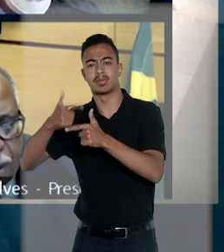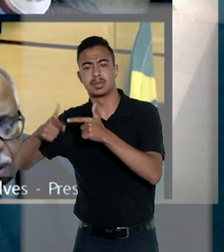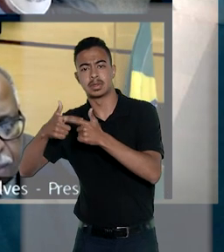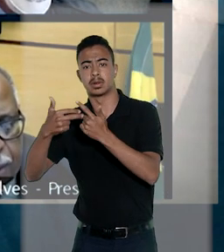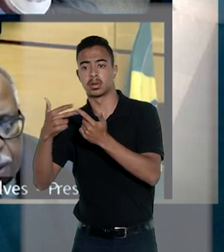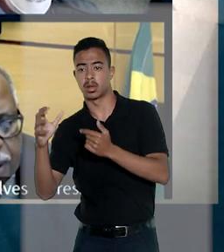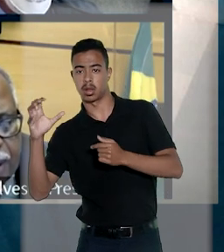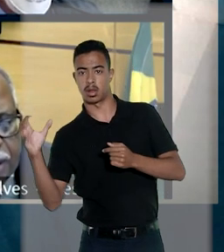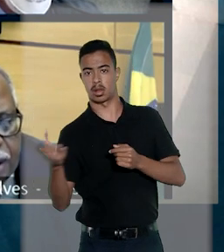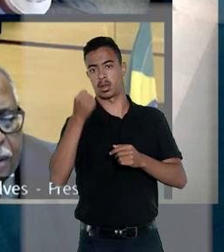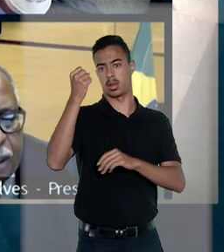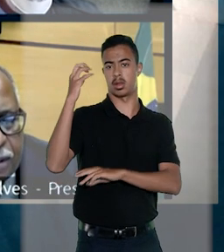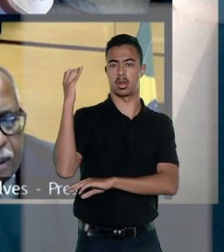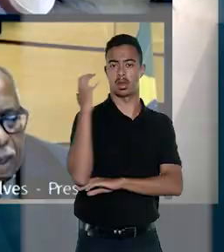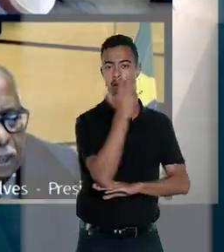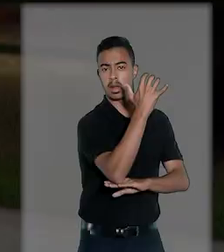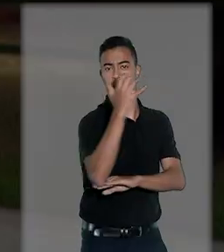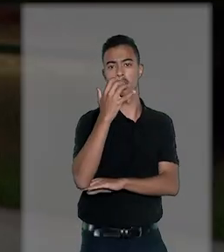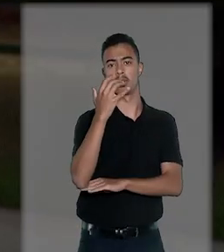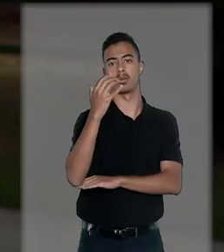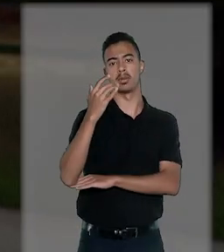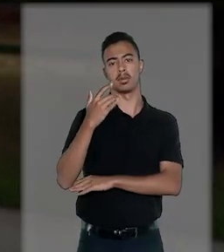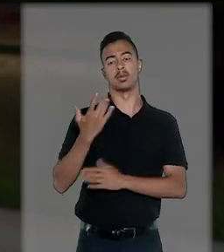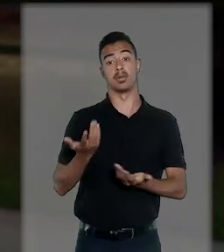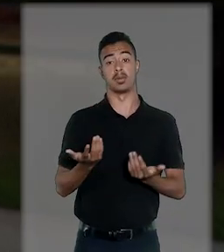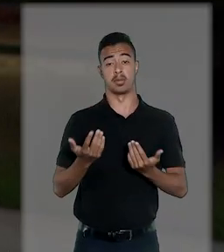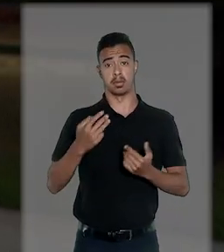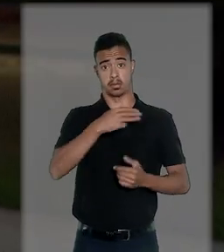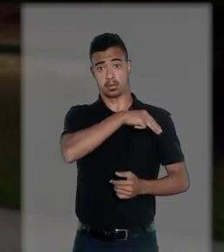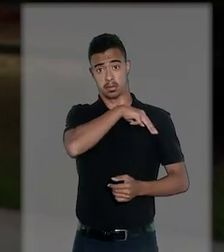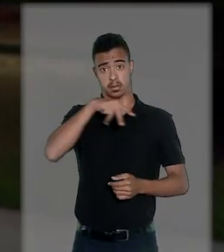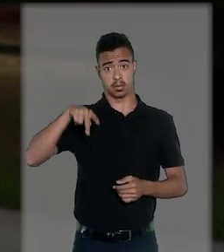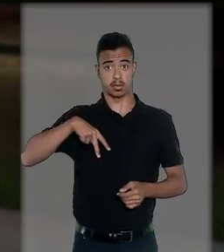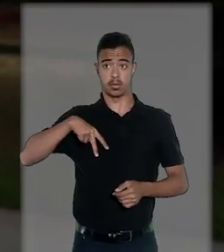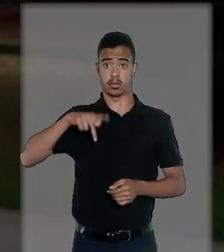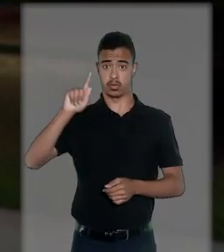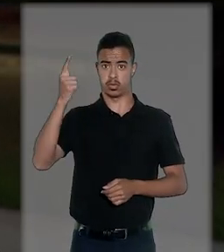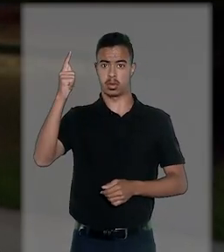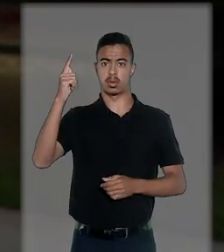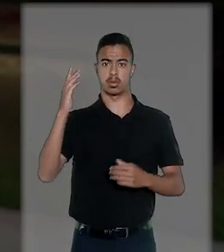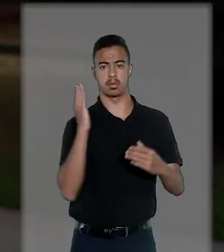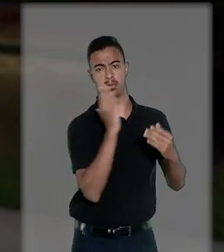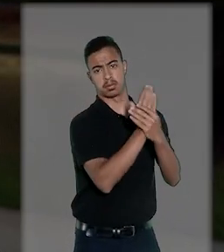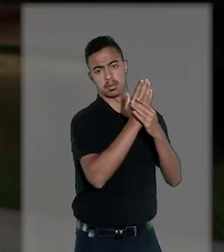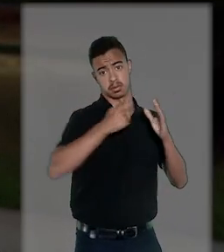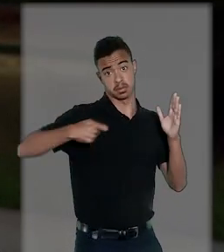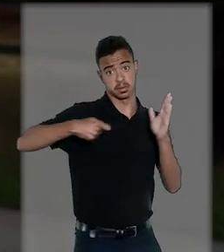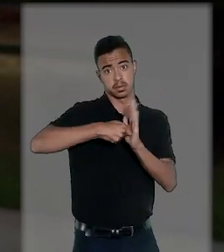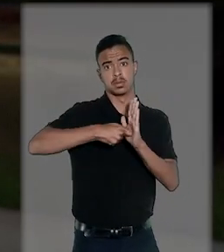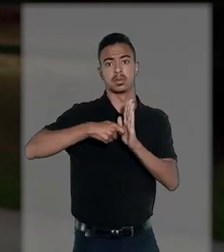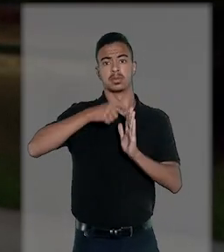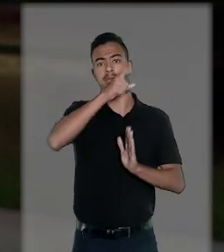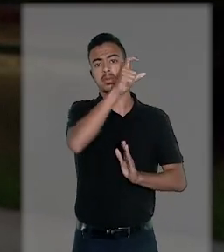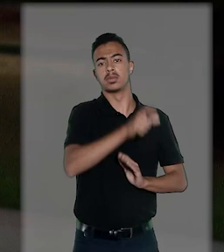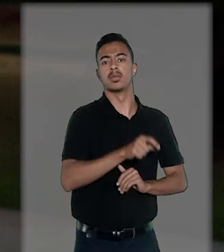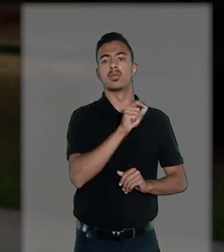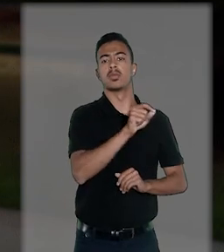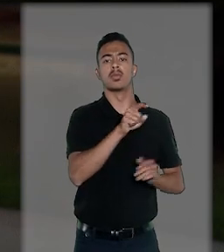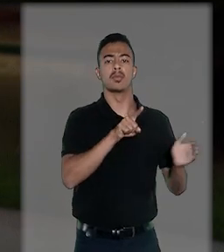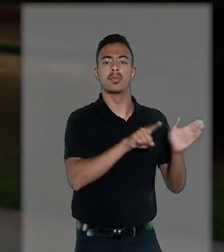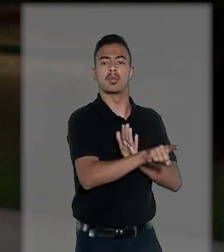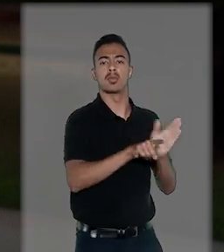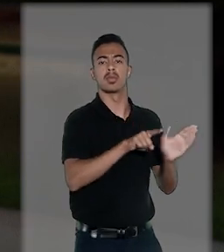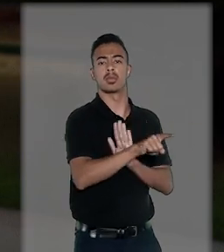danos e recuperar o meio ambiente. De acordo com os autos, o Ministério Público de Goiás ajuizou a ação civil pública